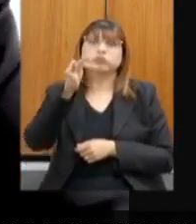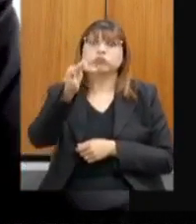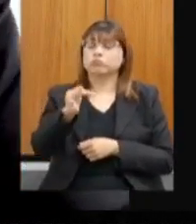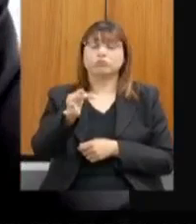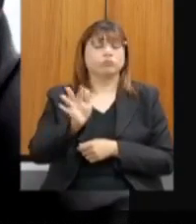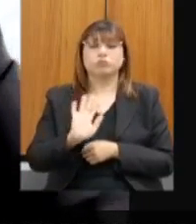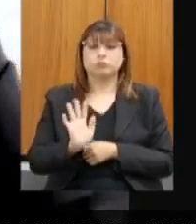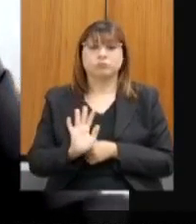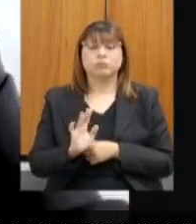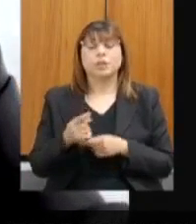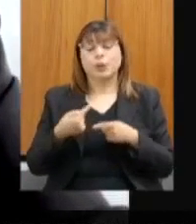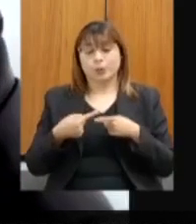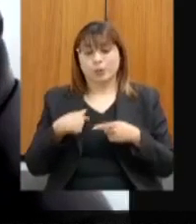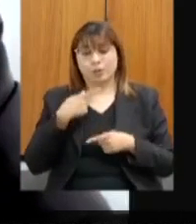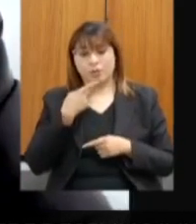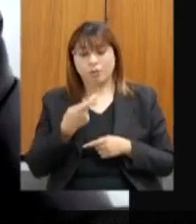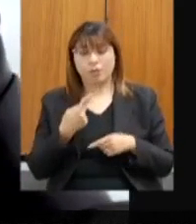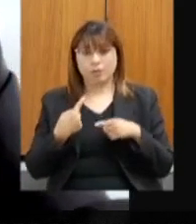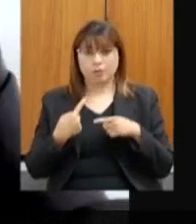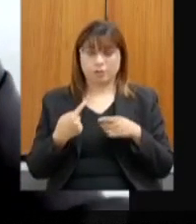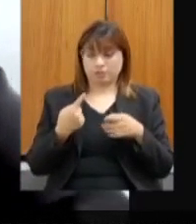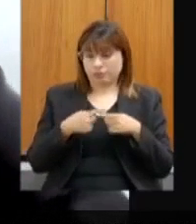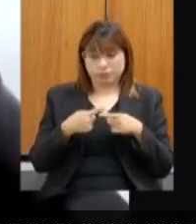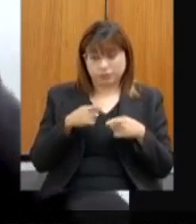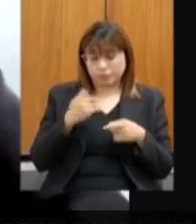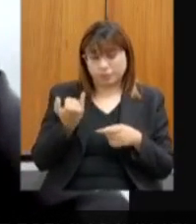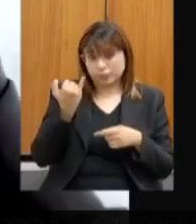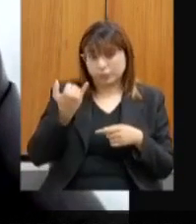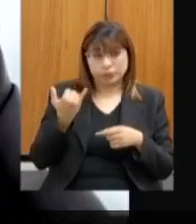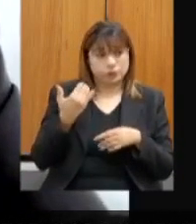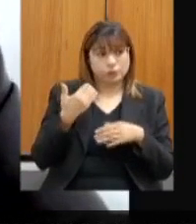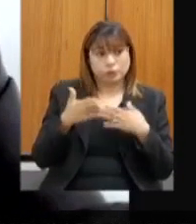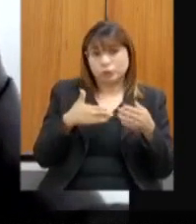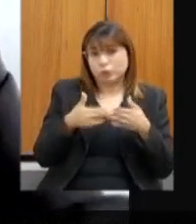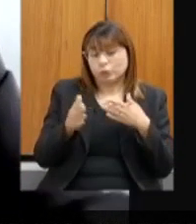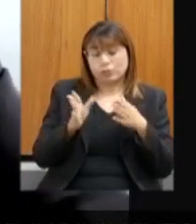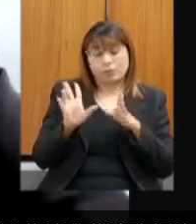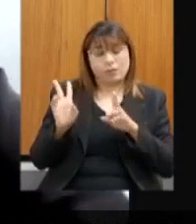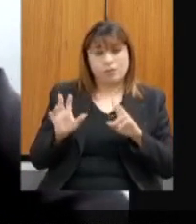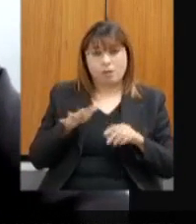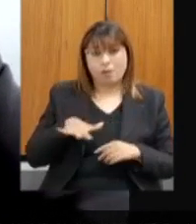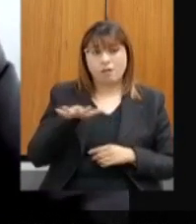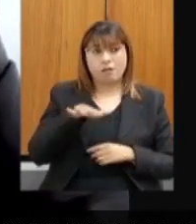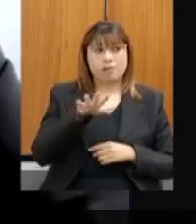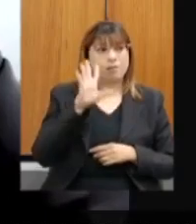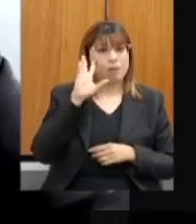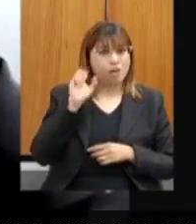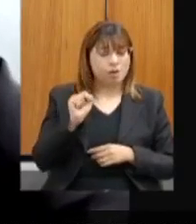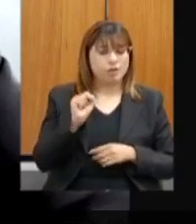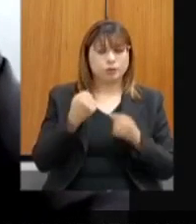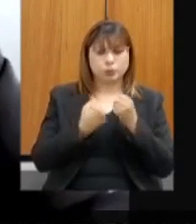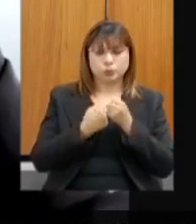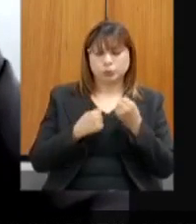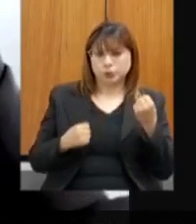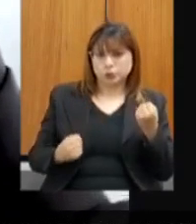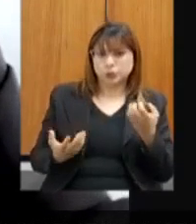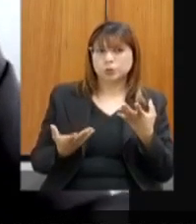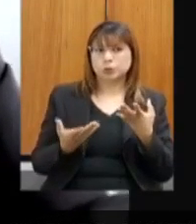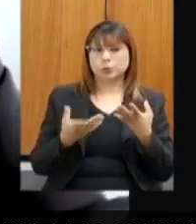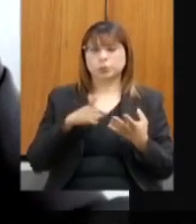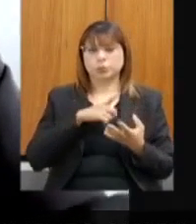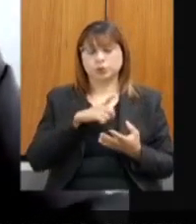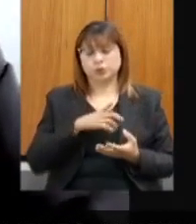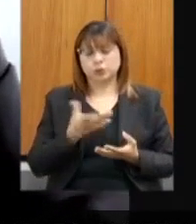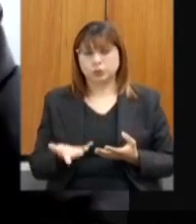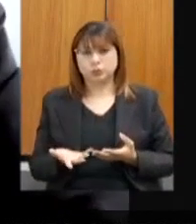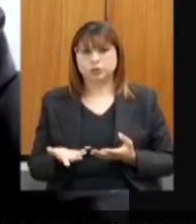Eu falo isso porque se aplica a tudo. Acho que o empreendimento grande na mineração de um